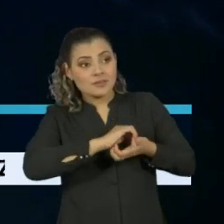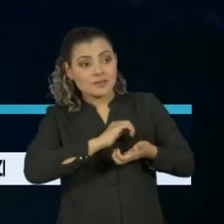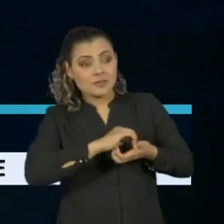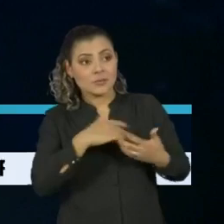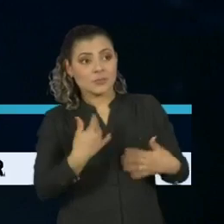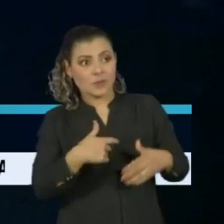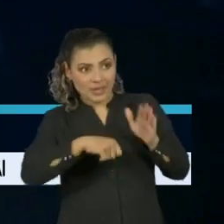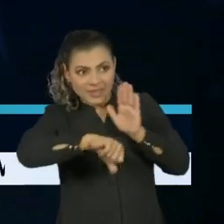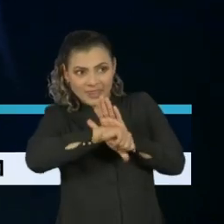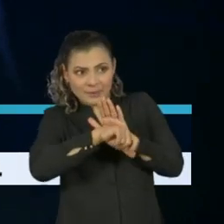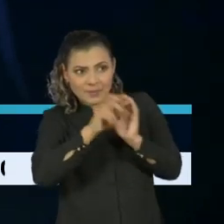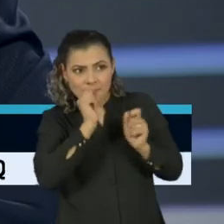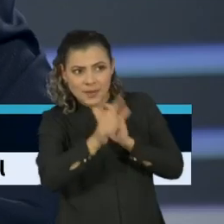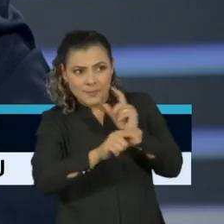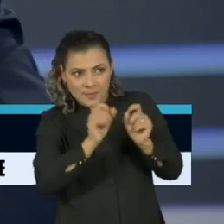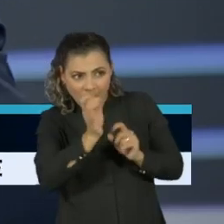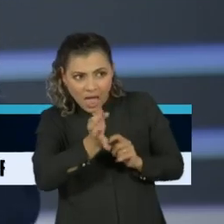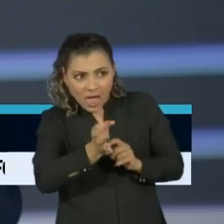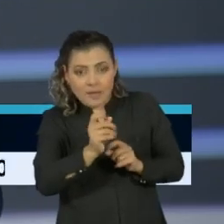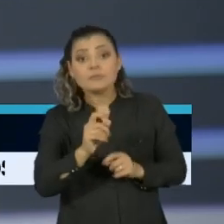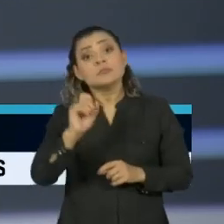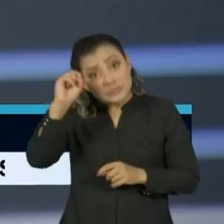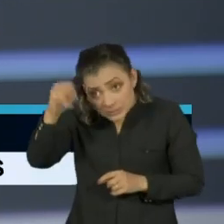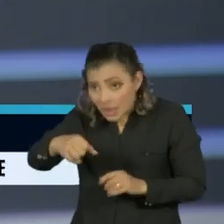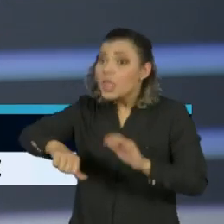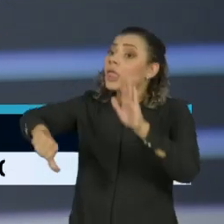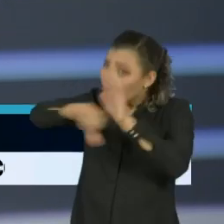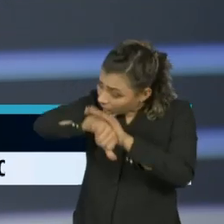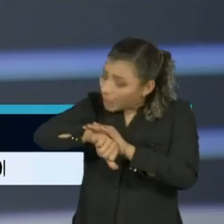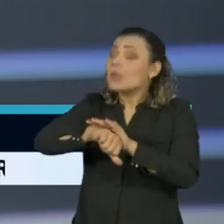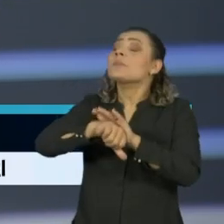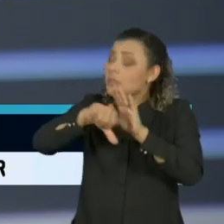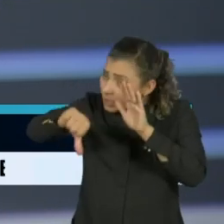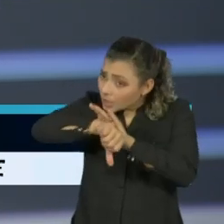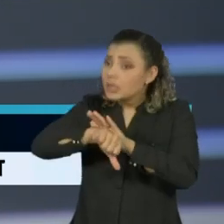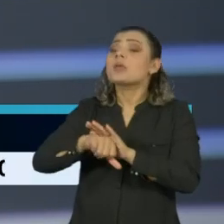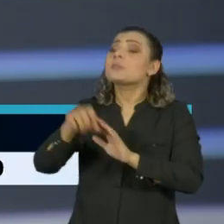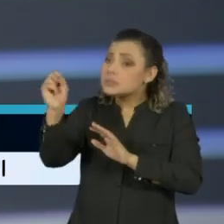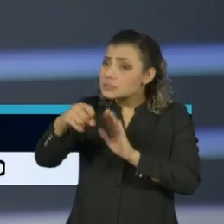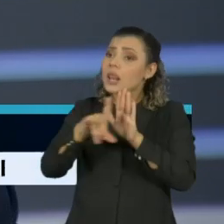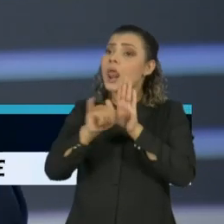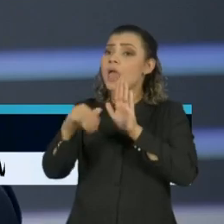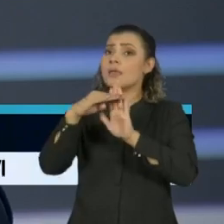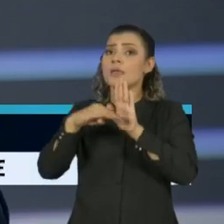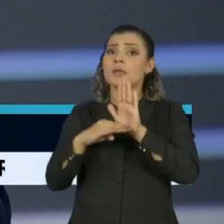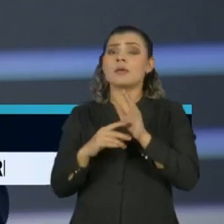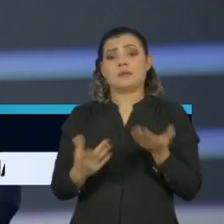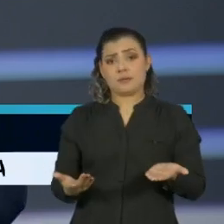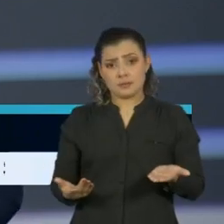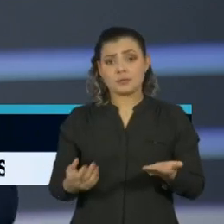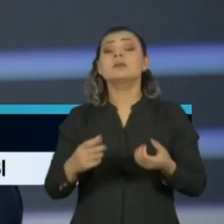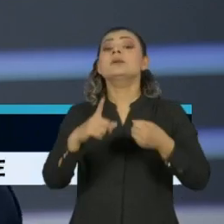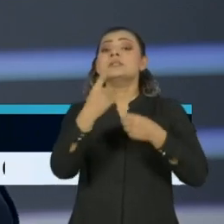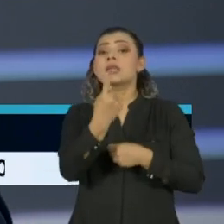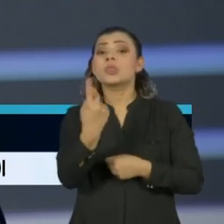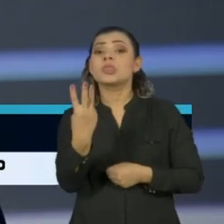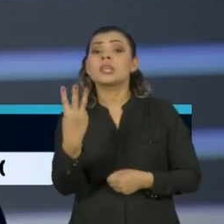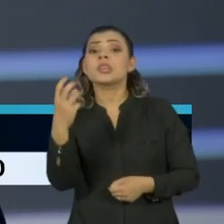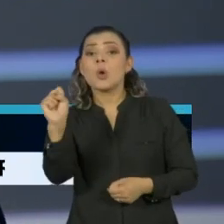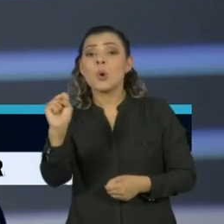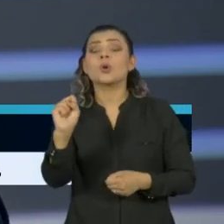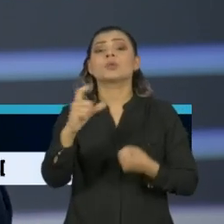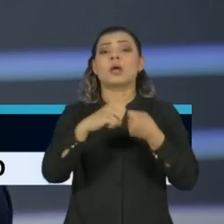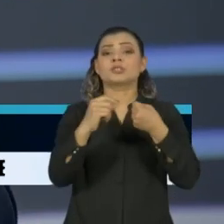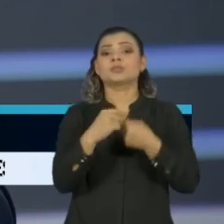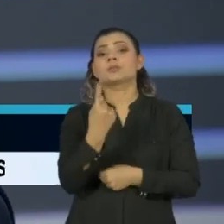indícios de crime, esses ataques que ele fez. Sim, mas crime previsto no Código Penal, artigo 138, 139, é de formação injúria.